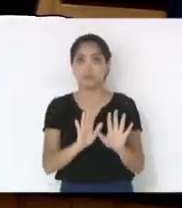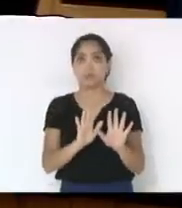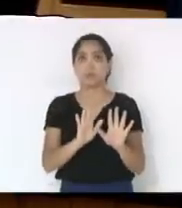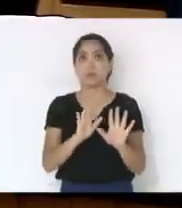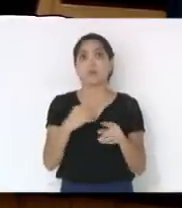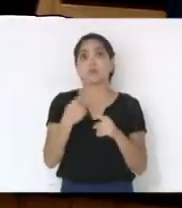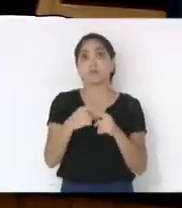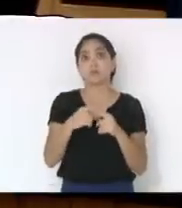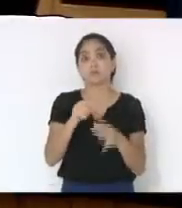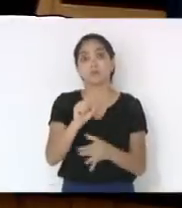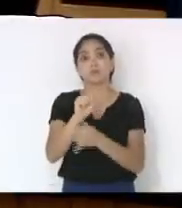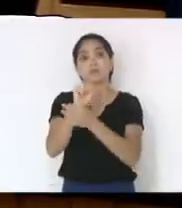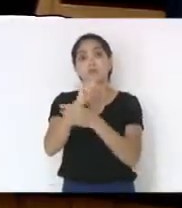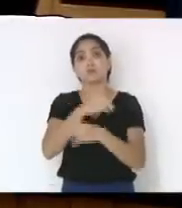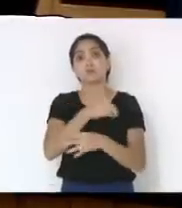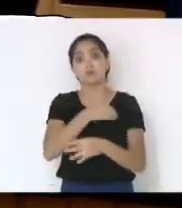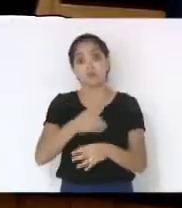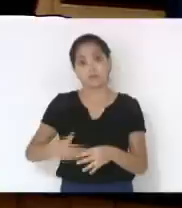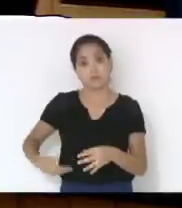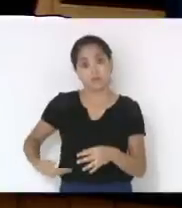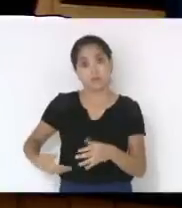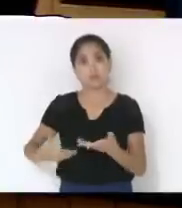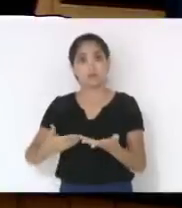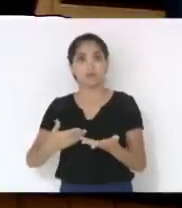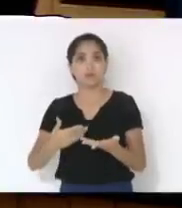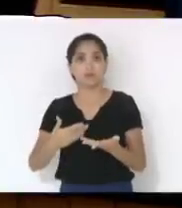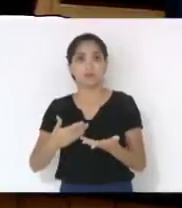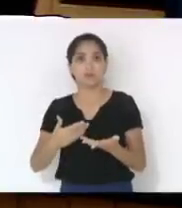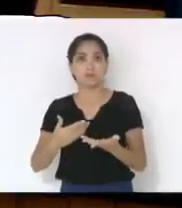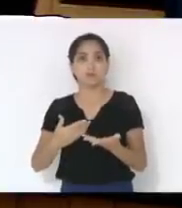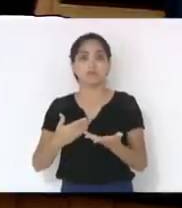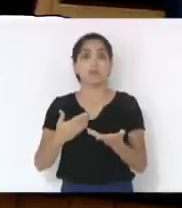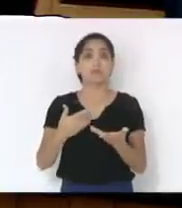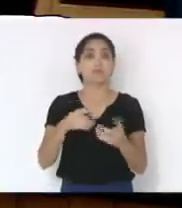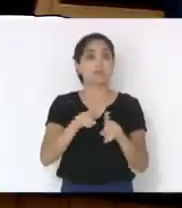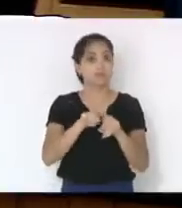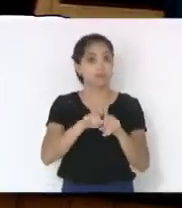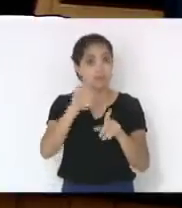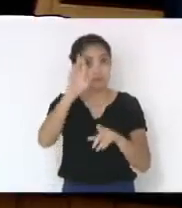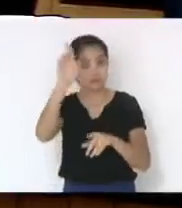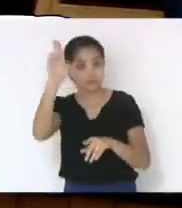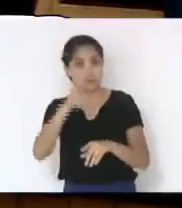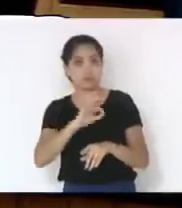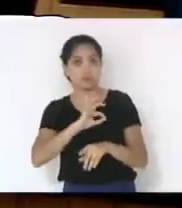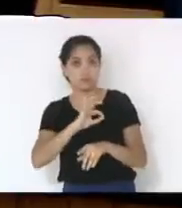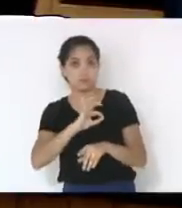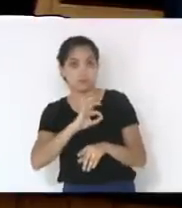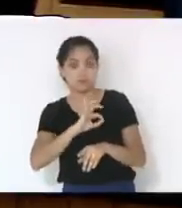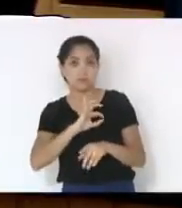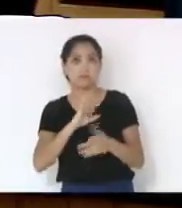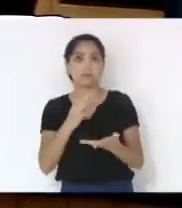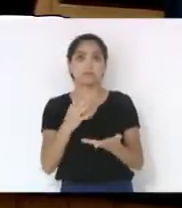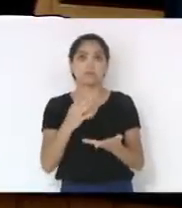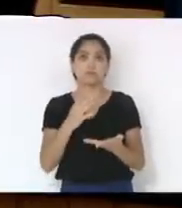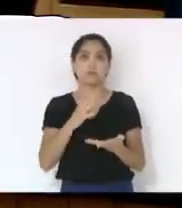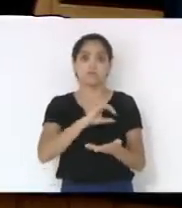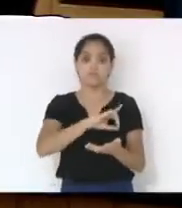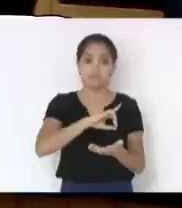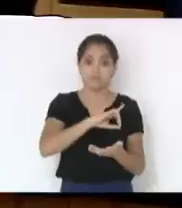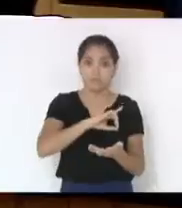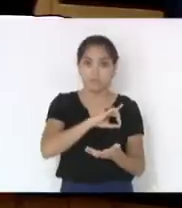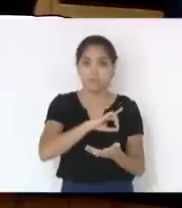pública é uma área sensível. O chefe de polícia, o delegado, comandante, se não estiverem dando